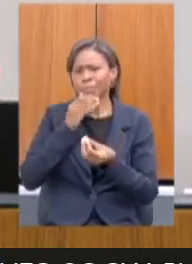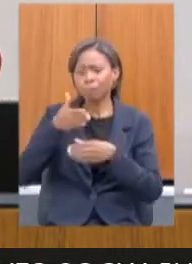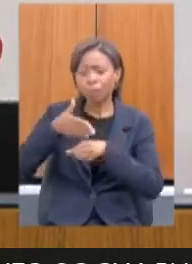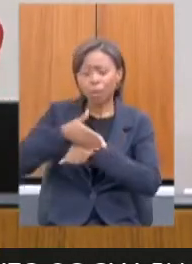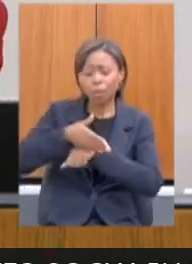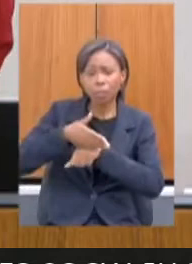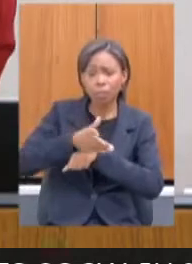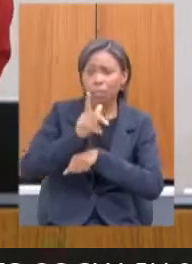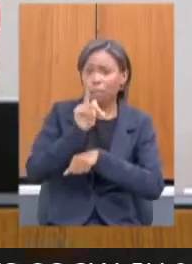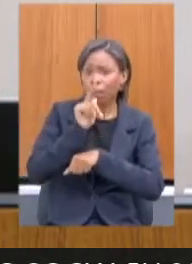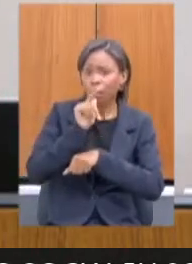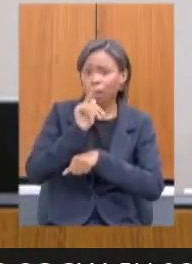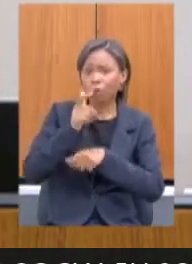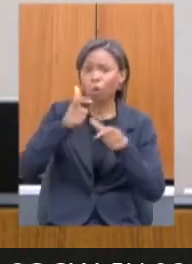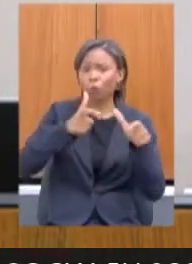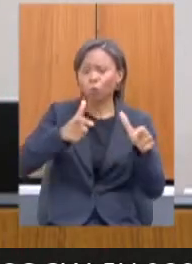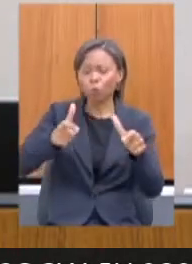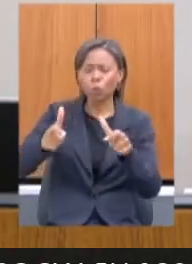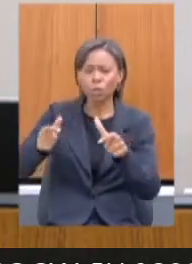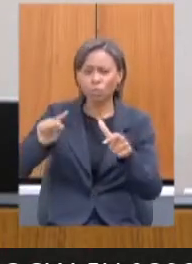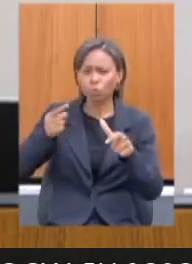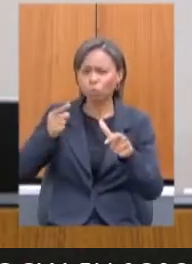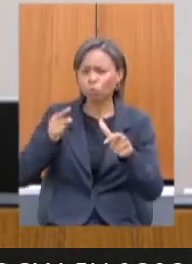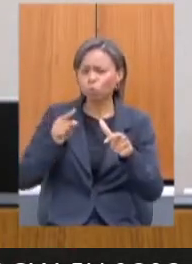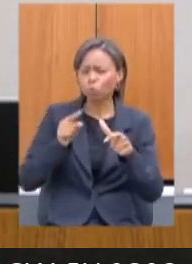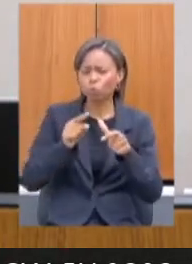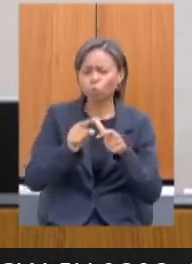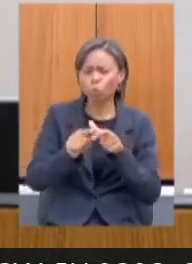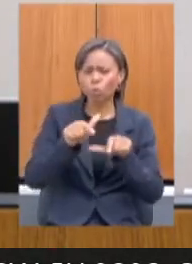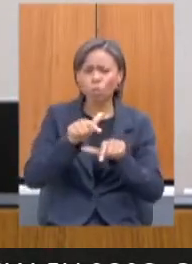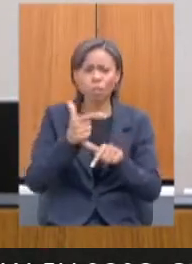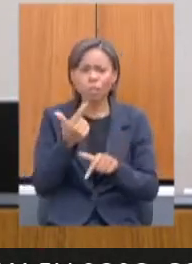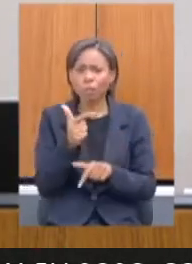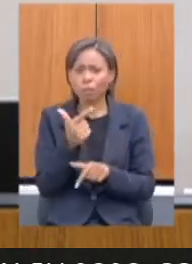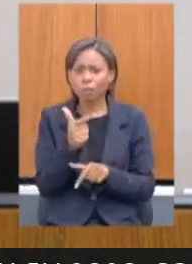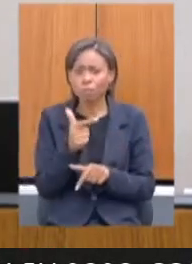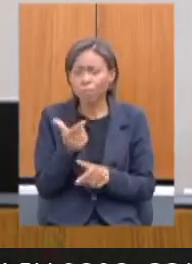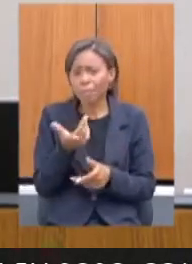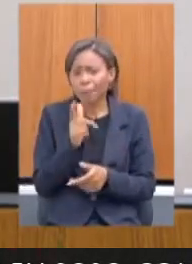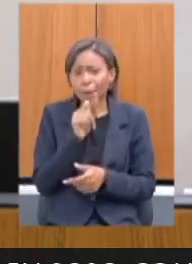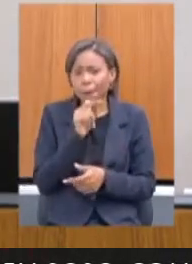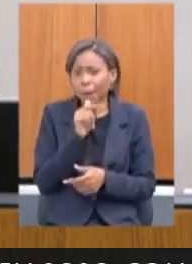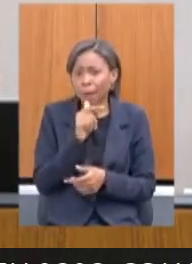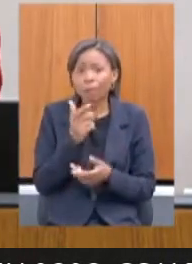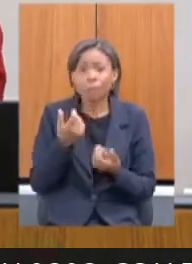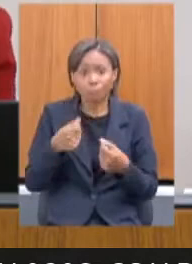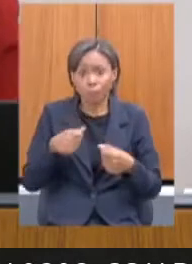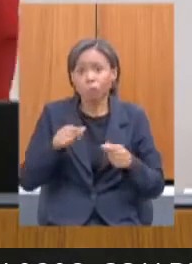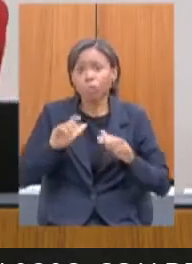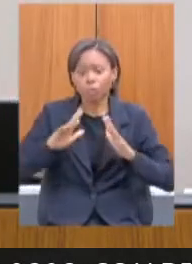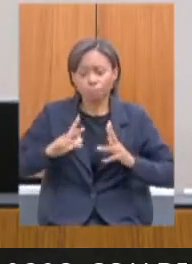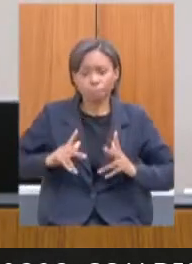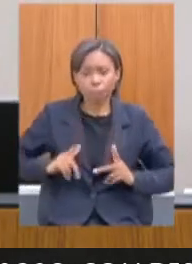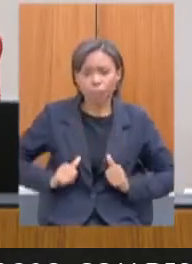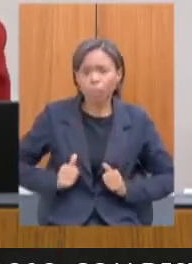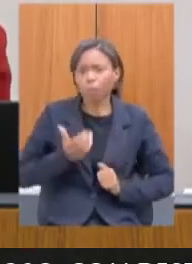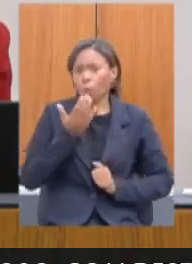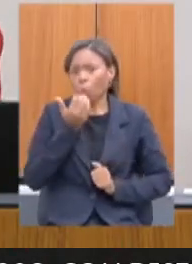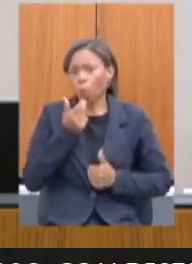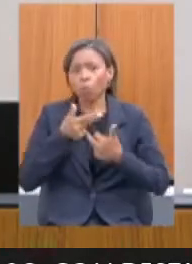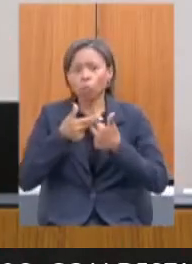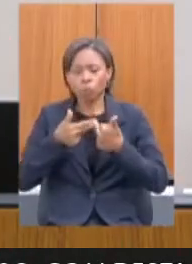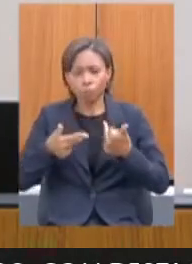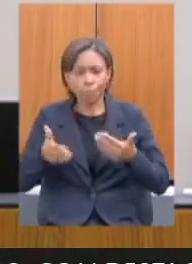mais distantes, num período em que não só ter água para o consumo, para produzir alimento, mas também para a higiene em tempos de Covid.